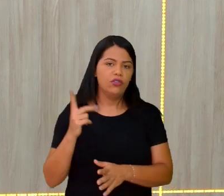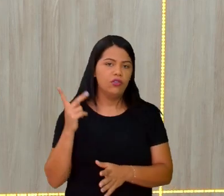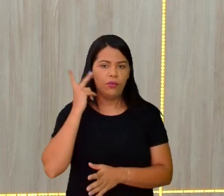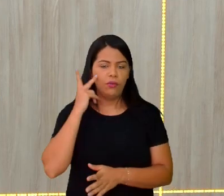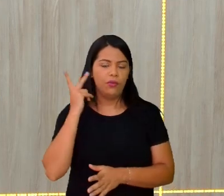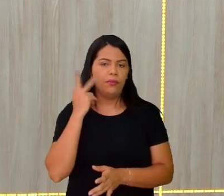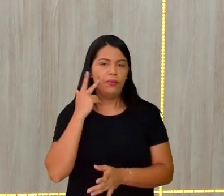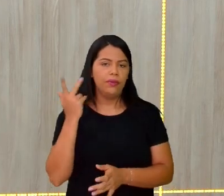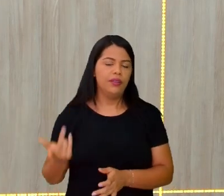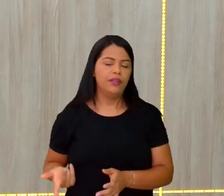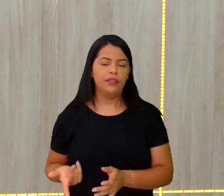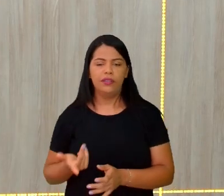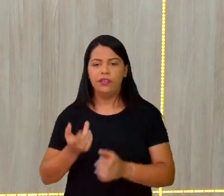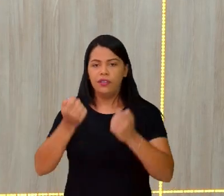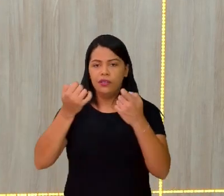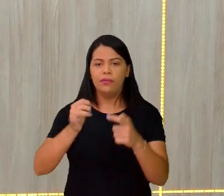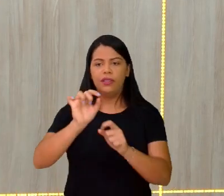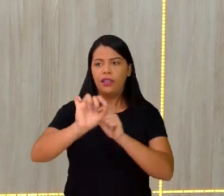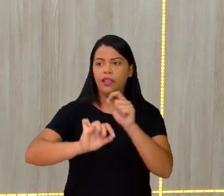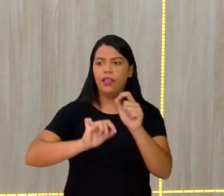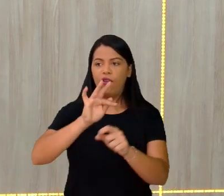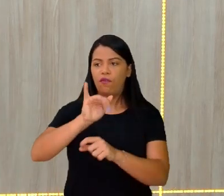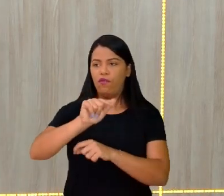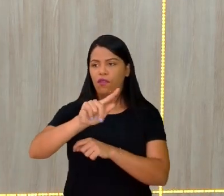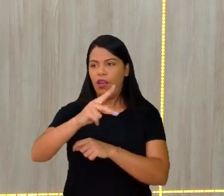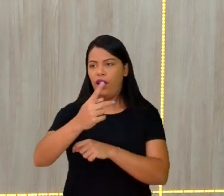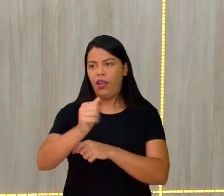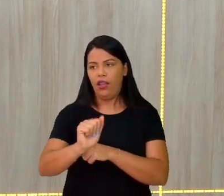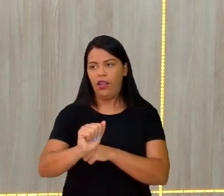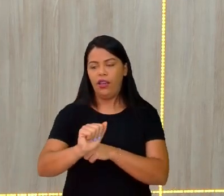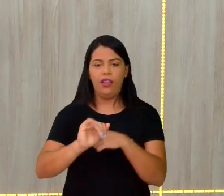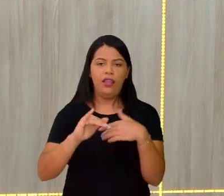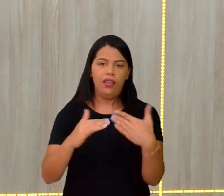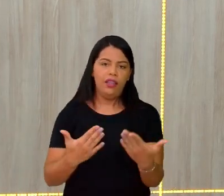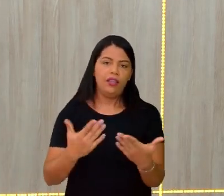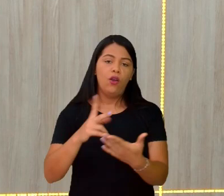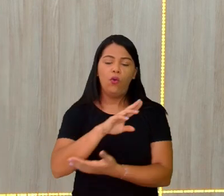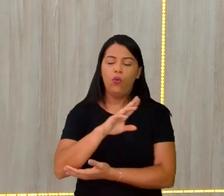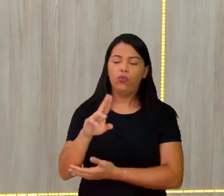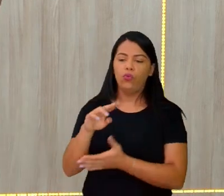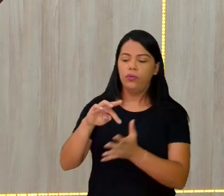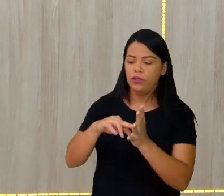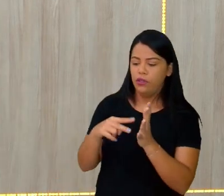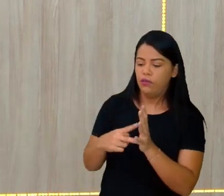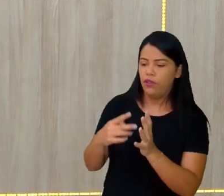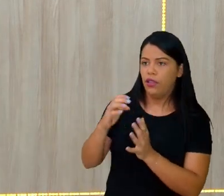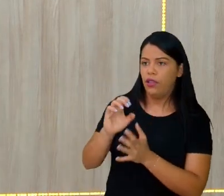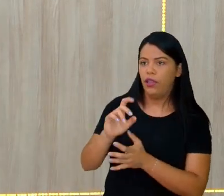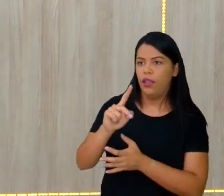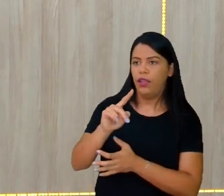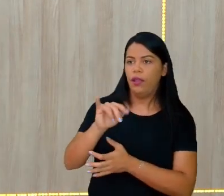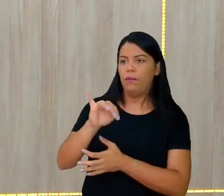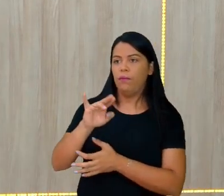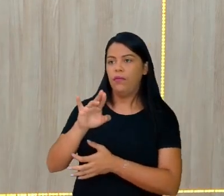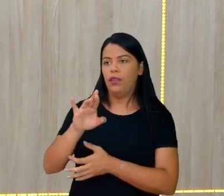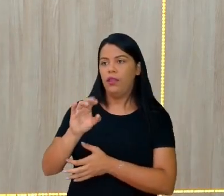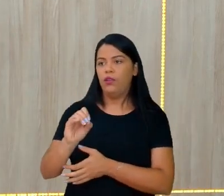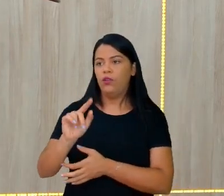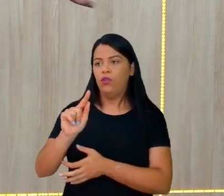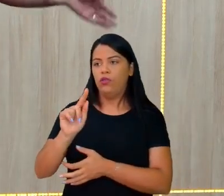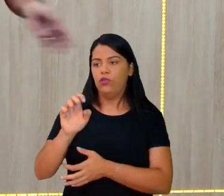Aí, esse movimento chama-se de Empirogênesis. É só para dificultar a nossa vida, né?